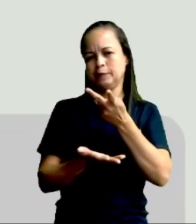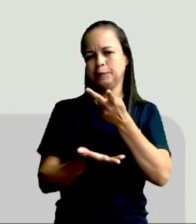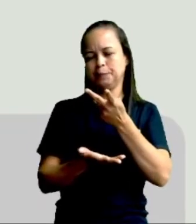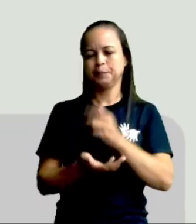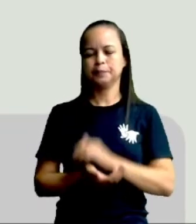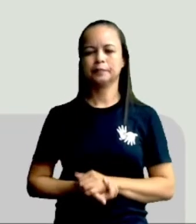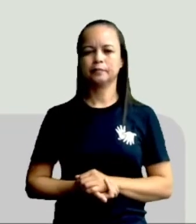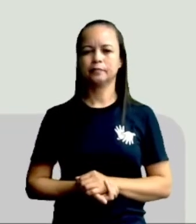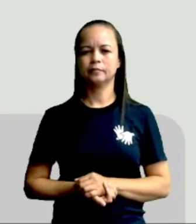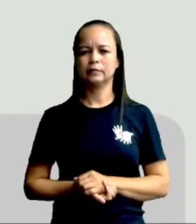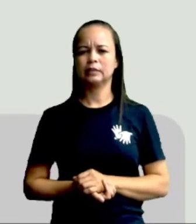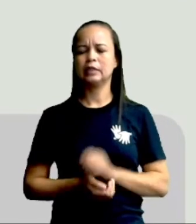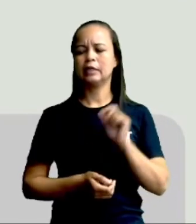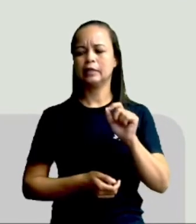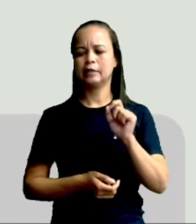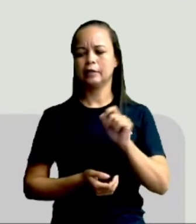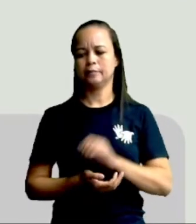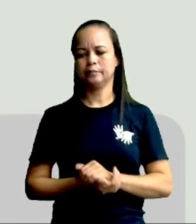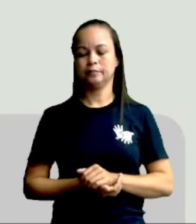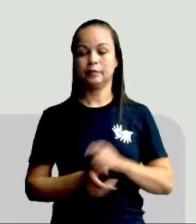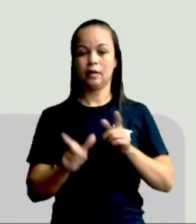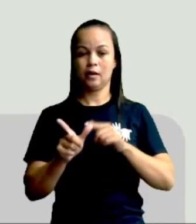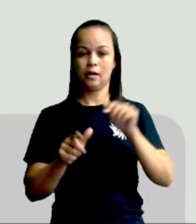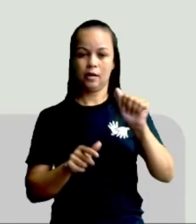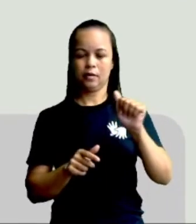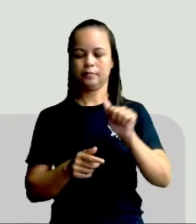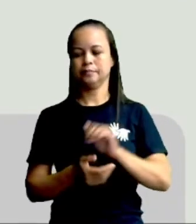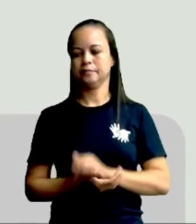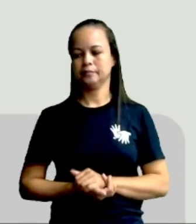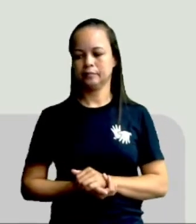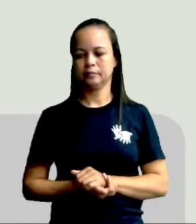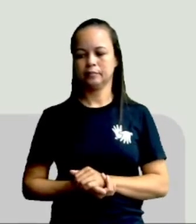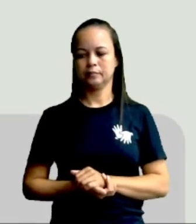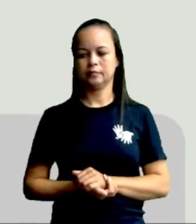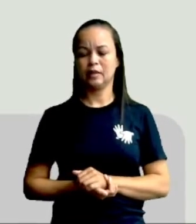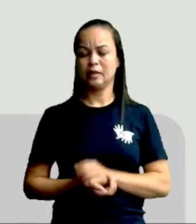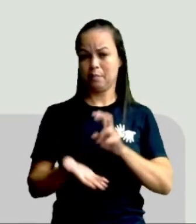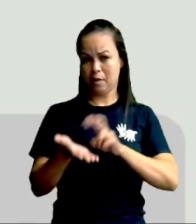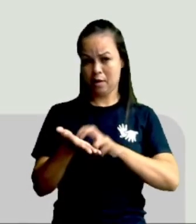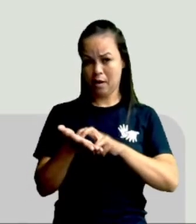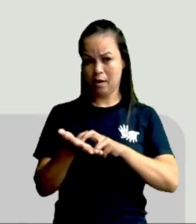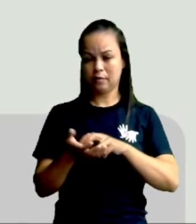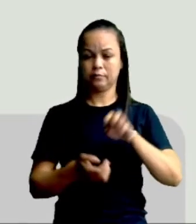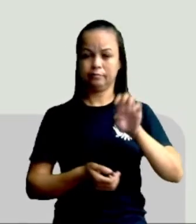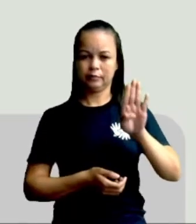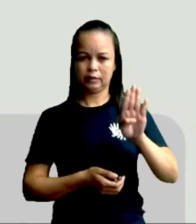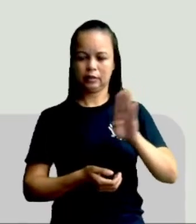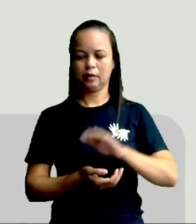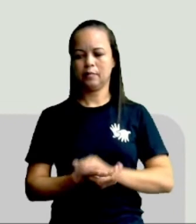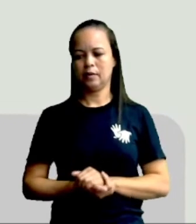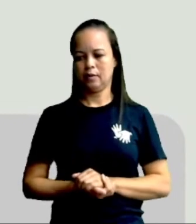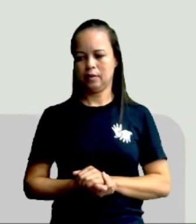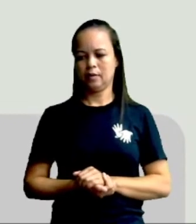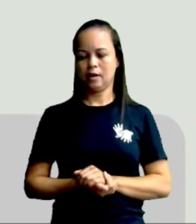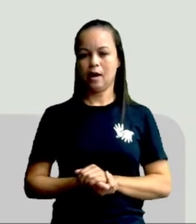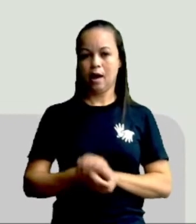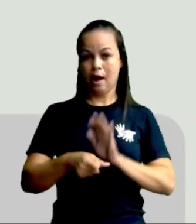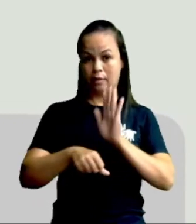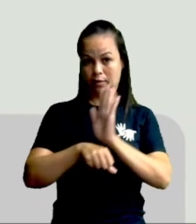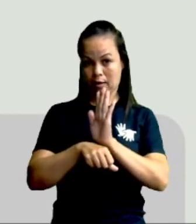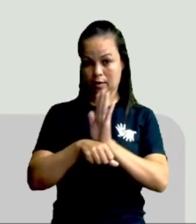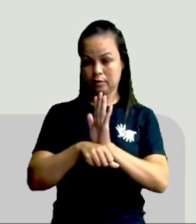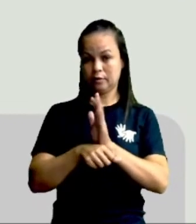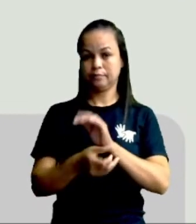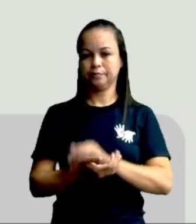acontece. Em que situação? Letra A, in the morning, pela manhã. Letra B, at noon, à